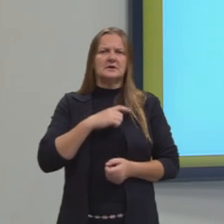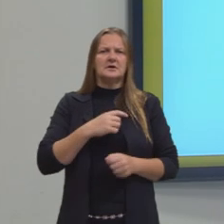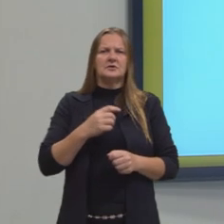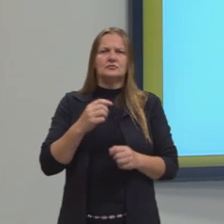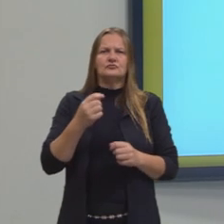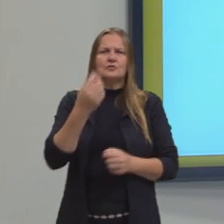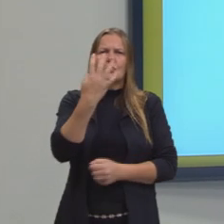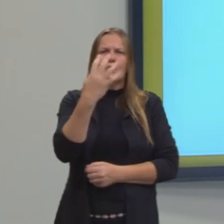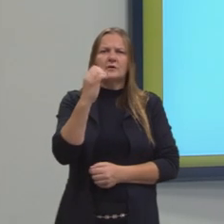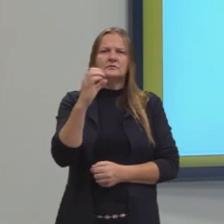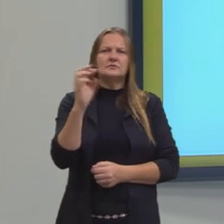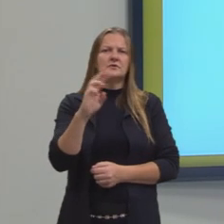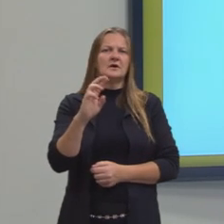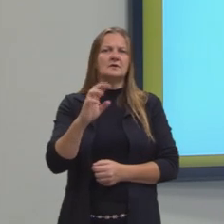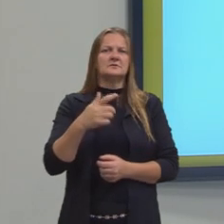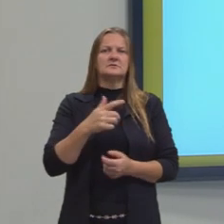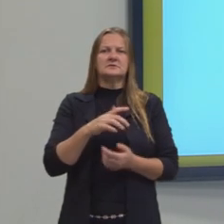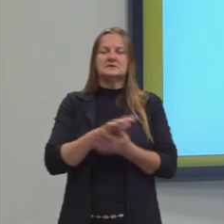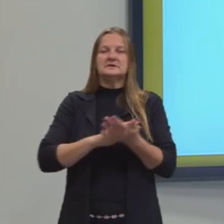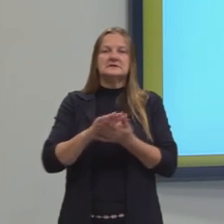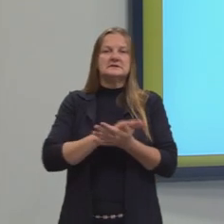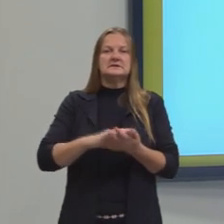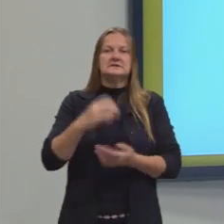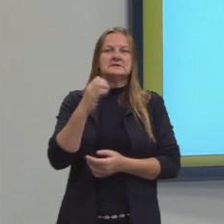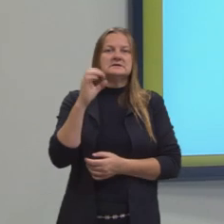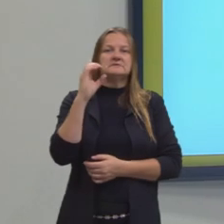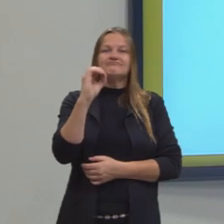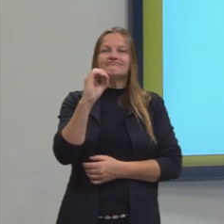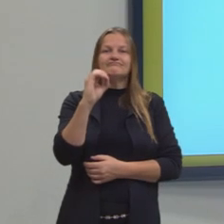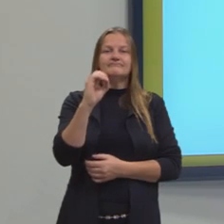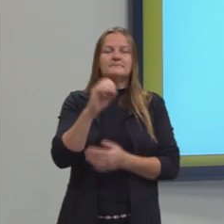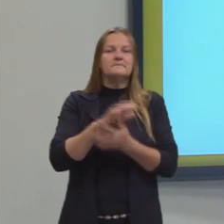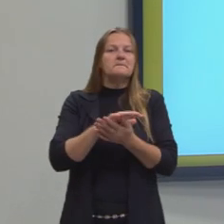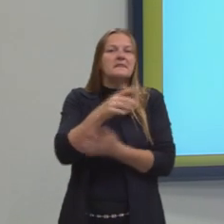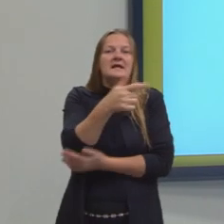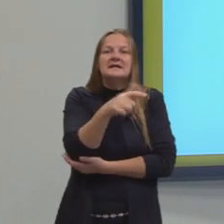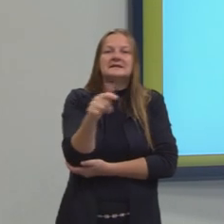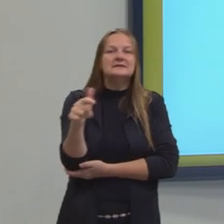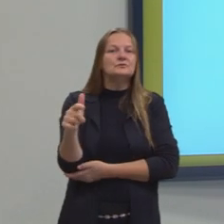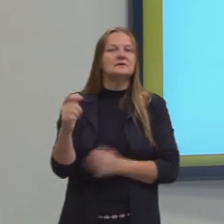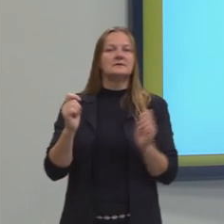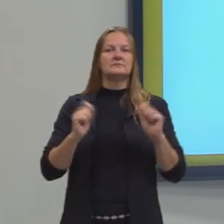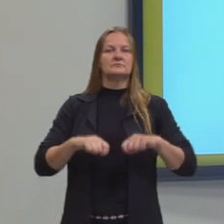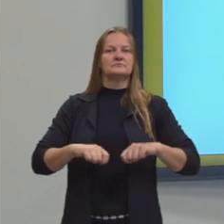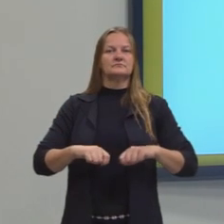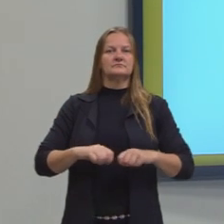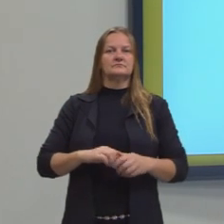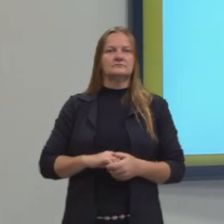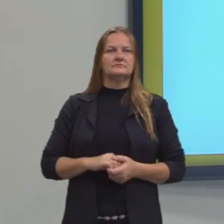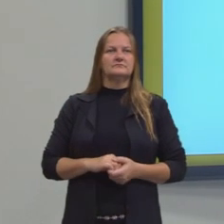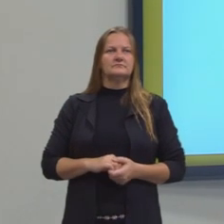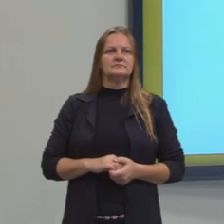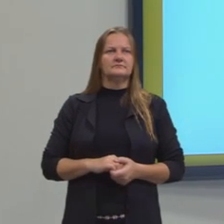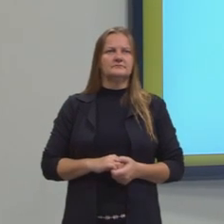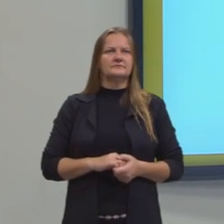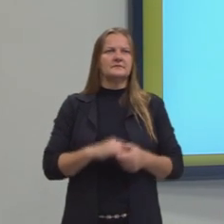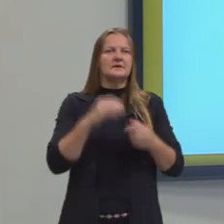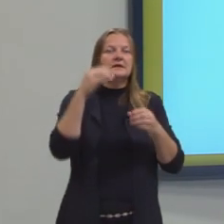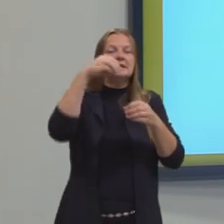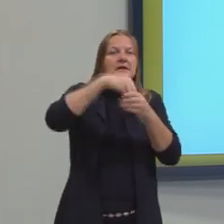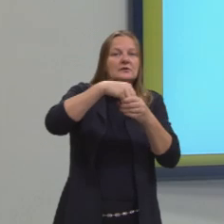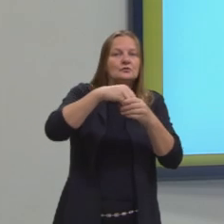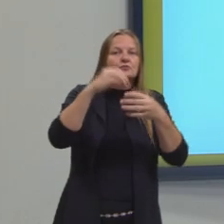exatamente o valor de R$ 400,00 é zero, em função de não haver essa possibilidade dentro das situações